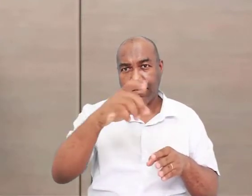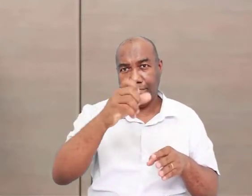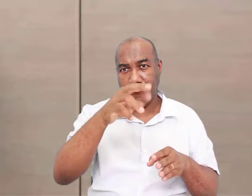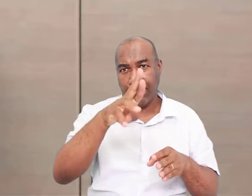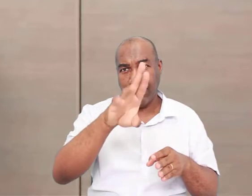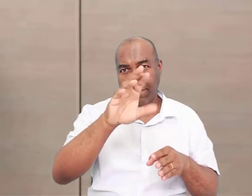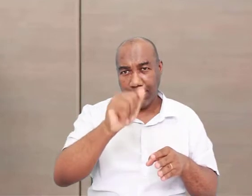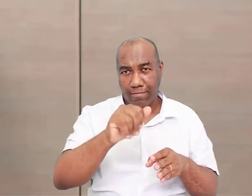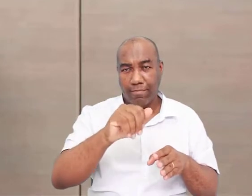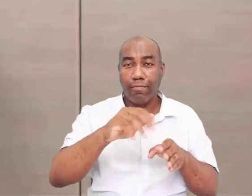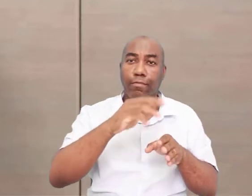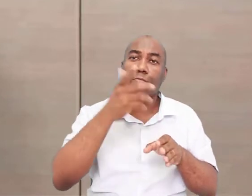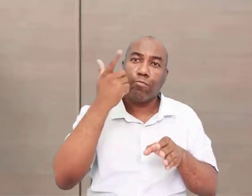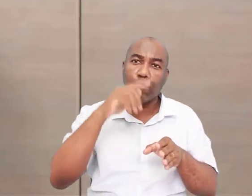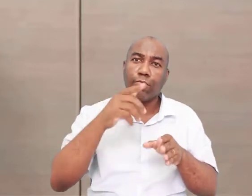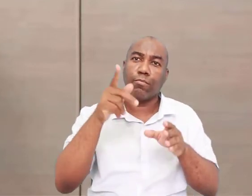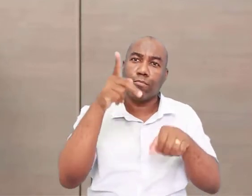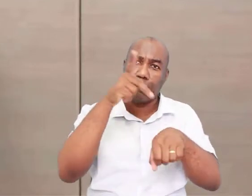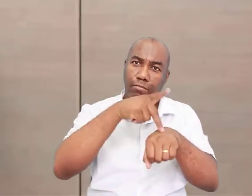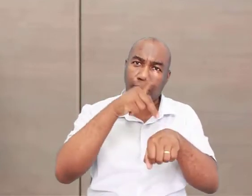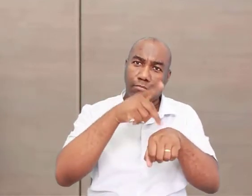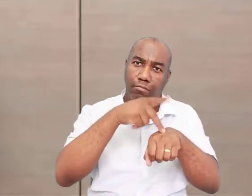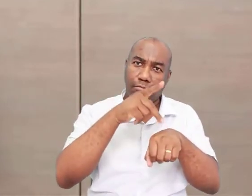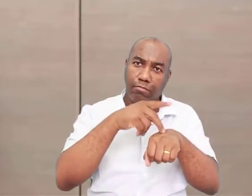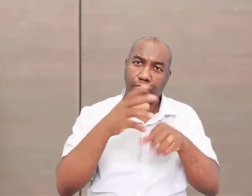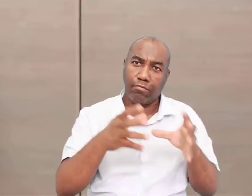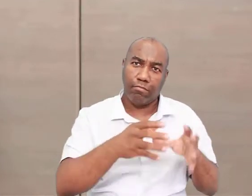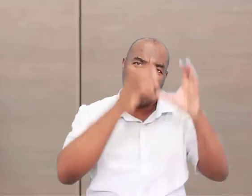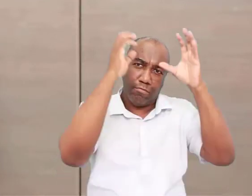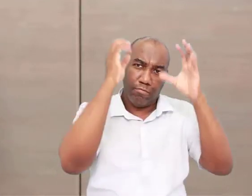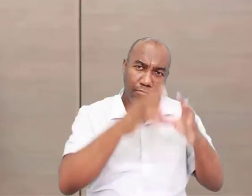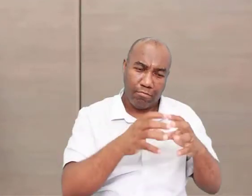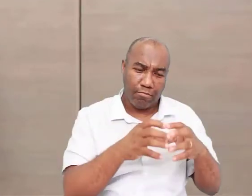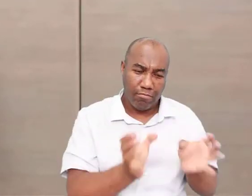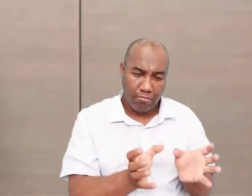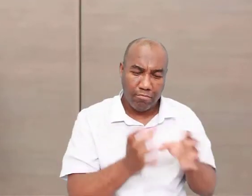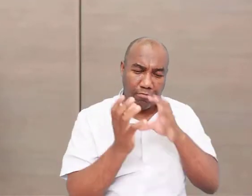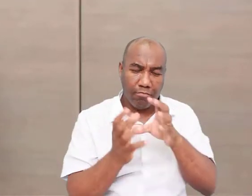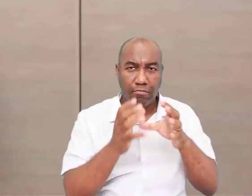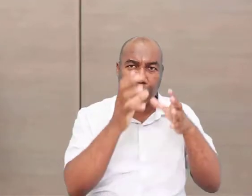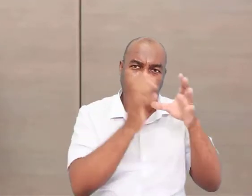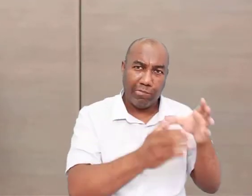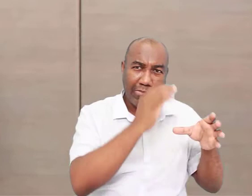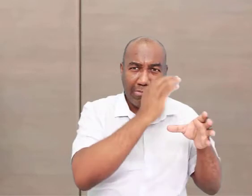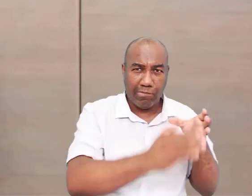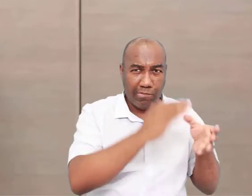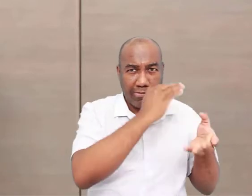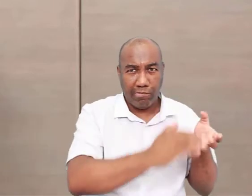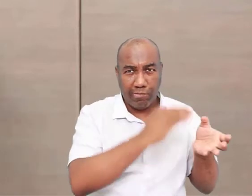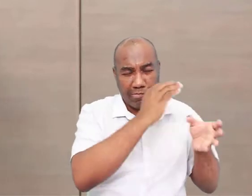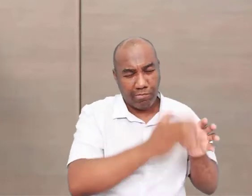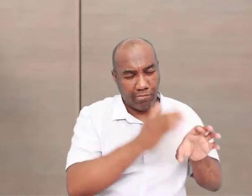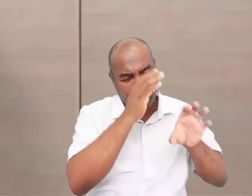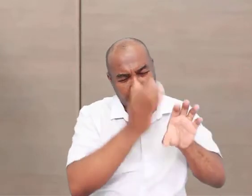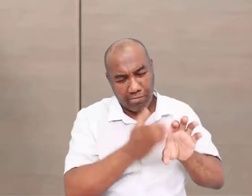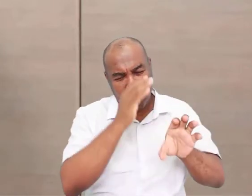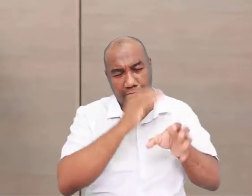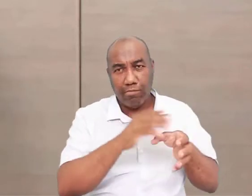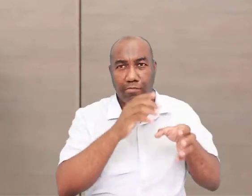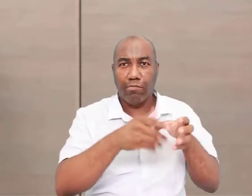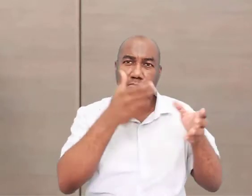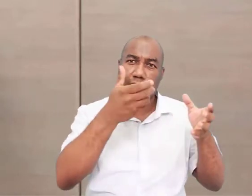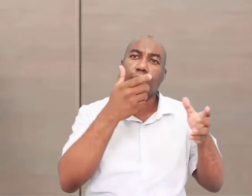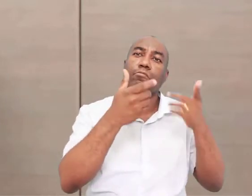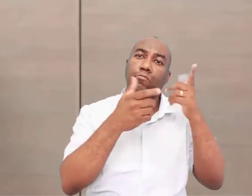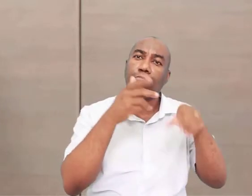Ele já dá, por exemplo, ele pega uma pedra e já afina ela para fazer ela de faca. Ele já pega um pedaço de